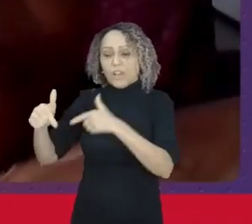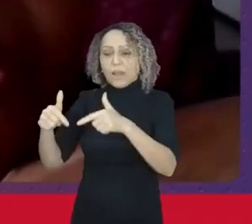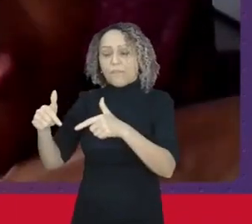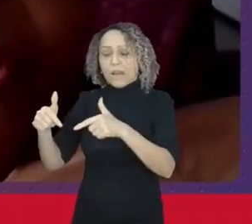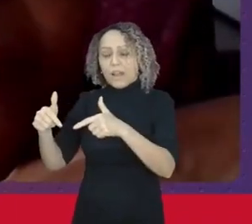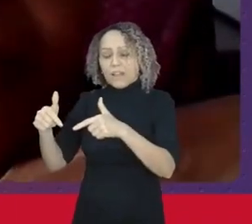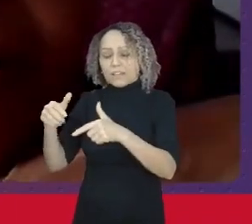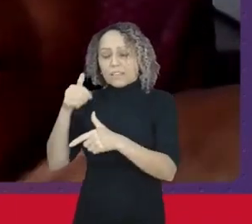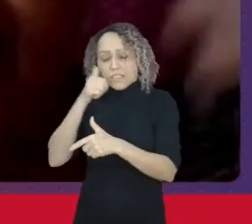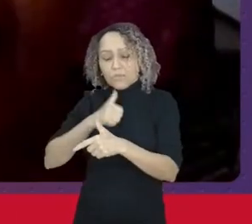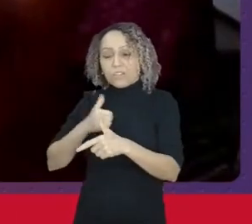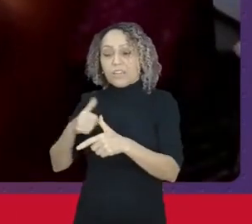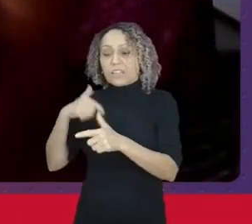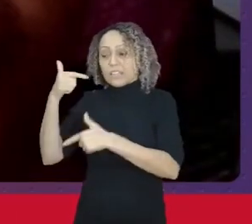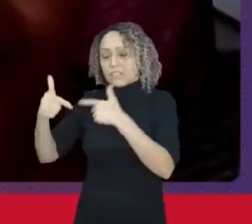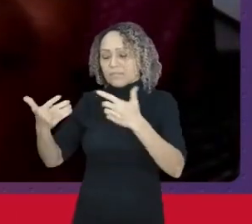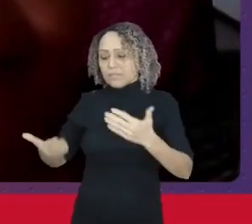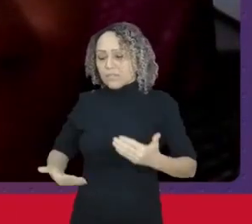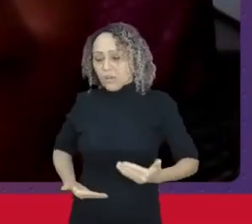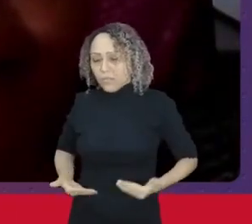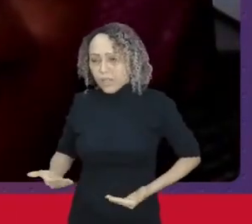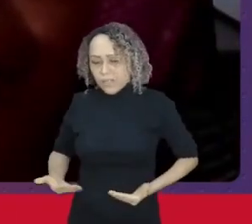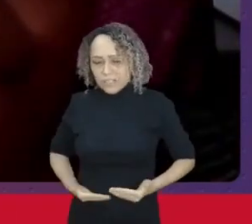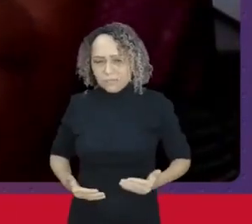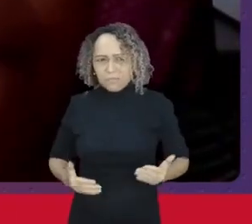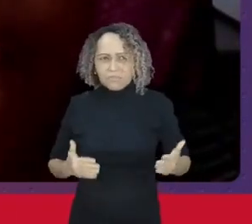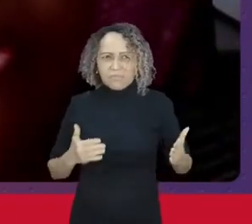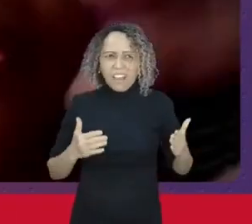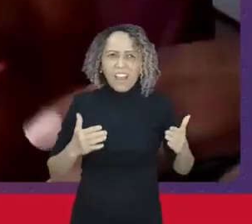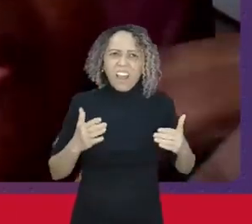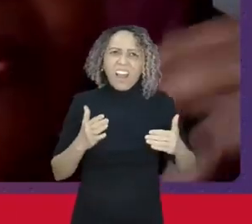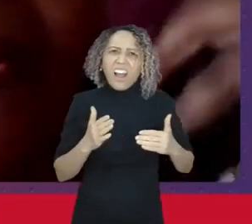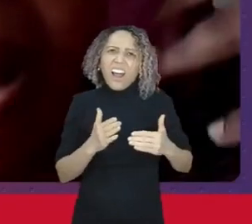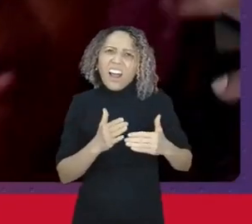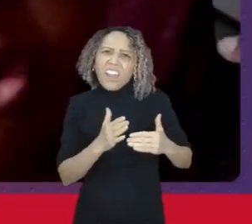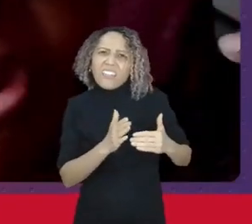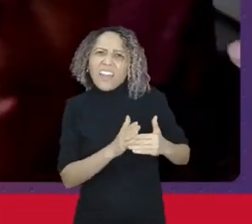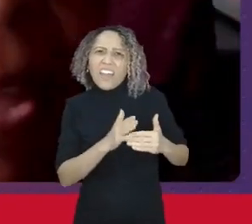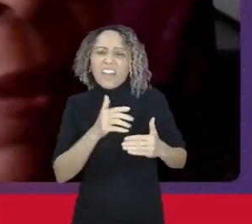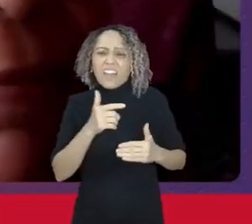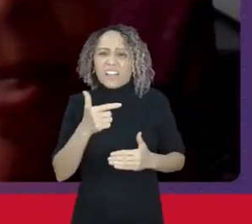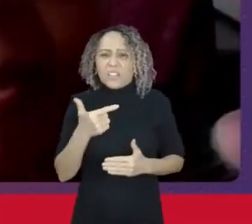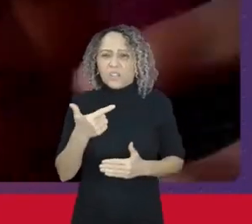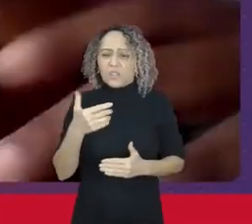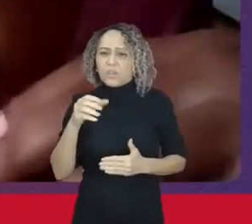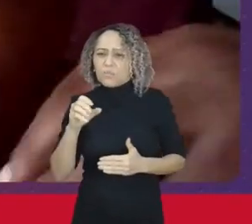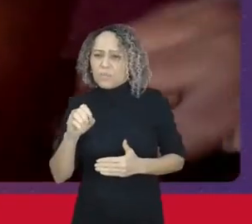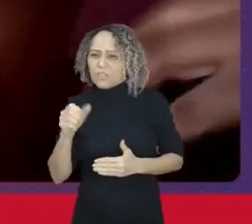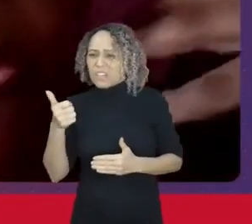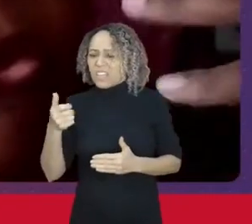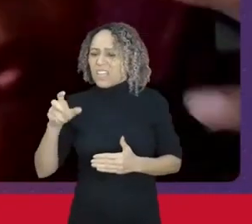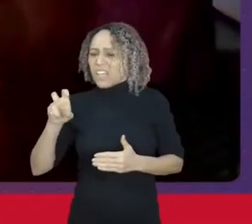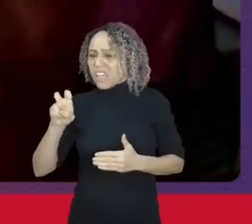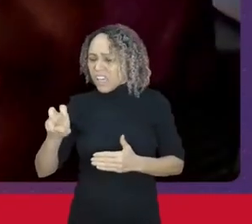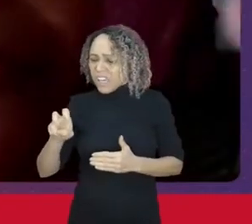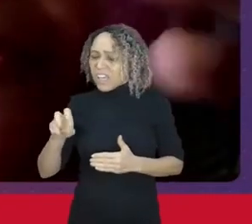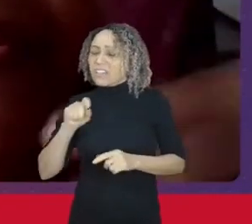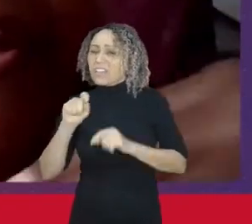empregadas domésticas até 2015 muitas audiências muitas